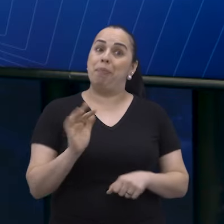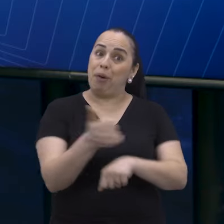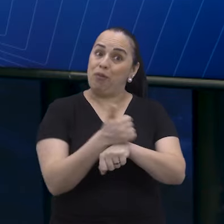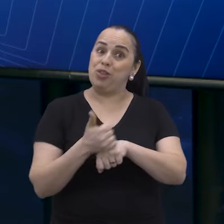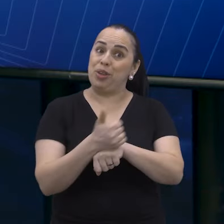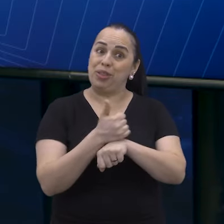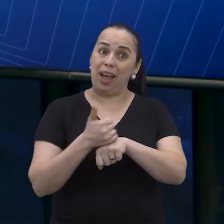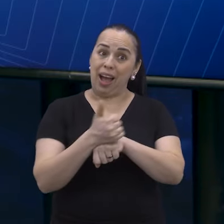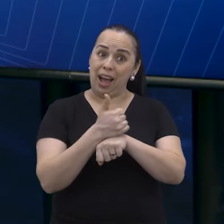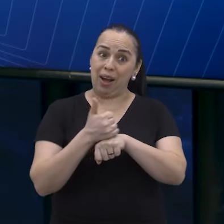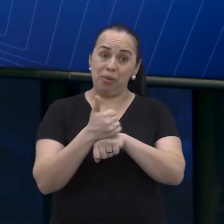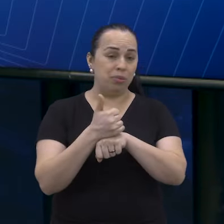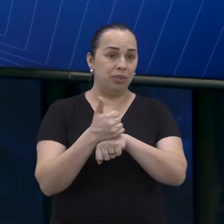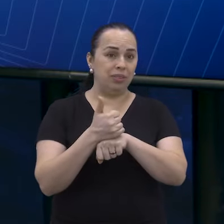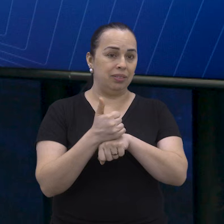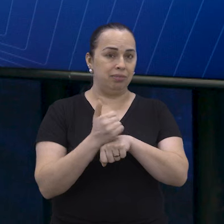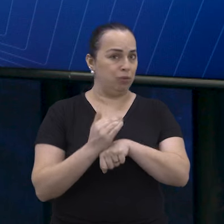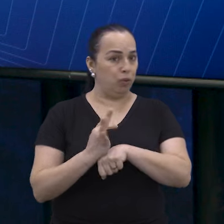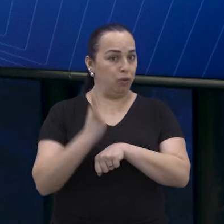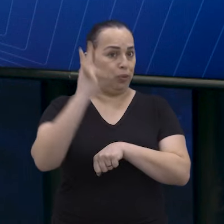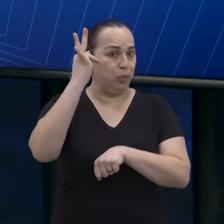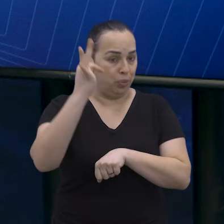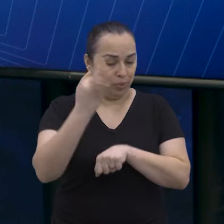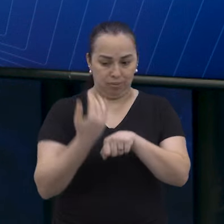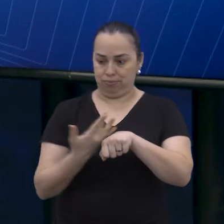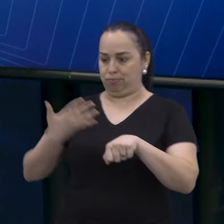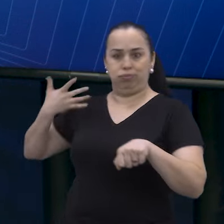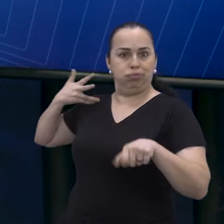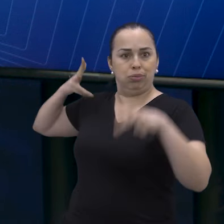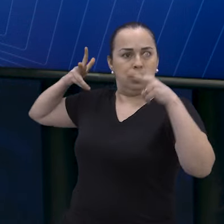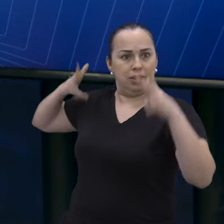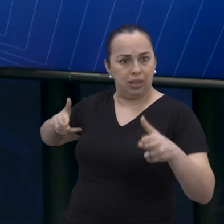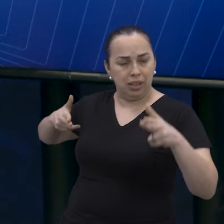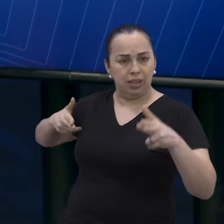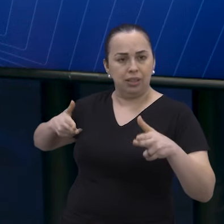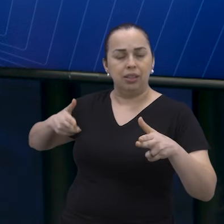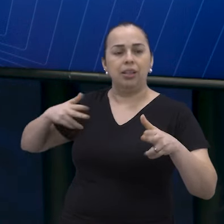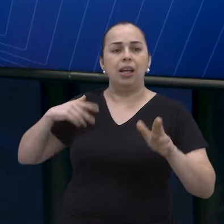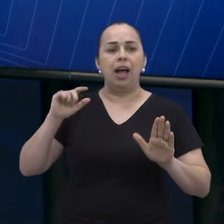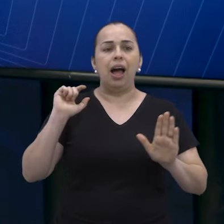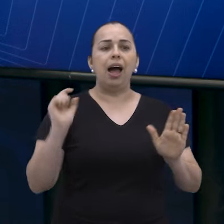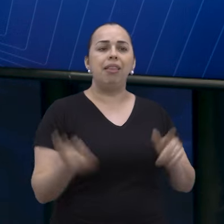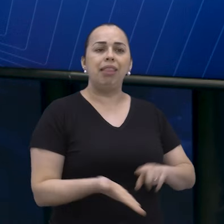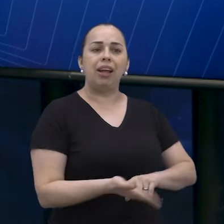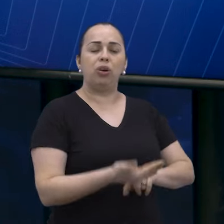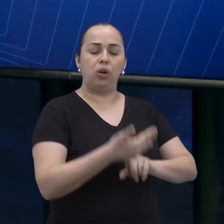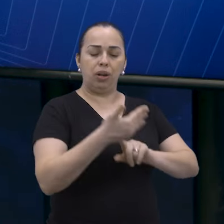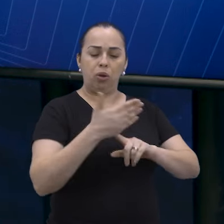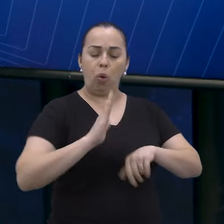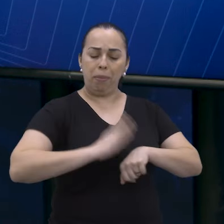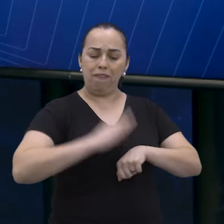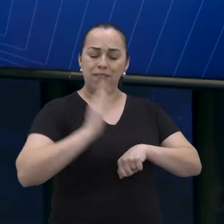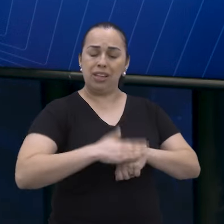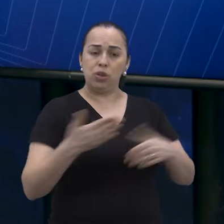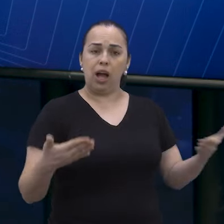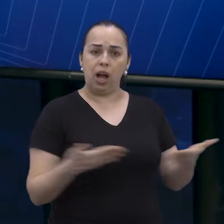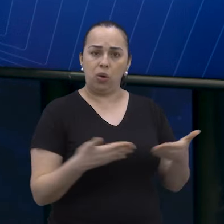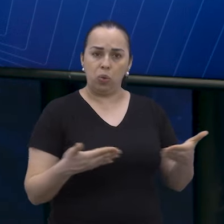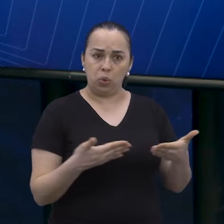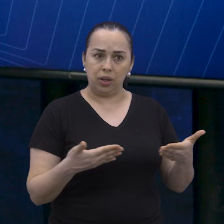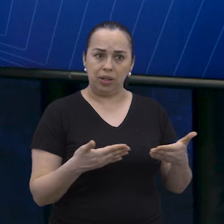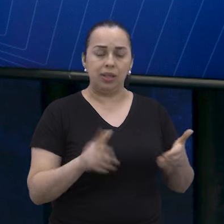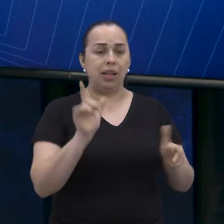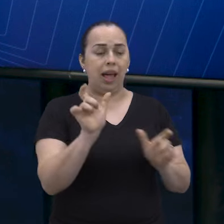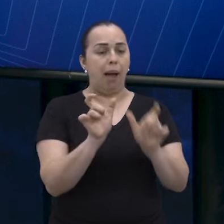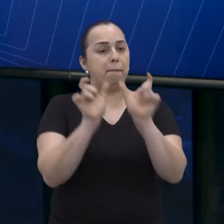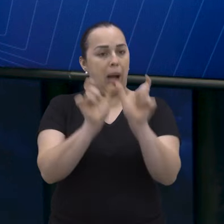futuro é o mesmo profissional do passado. Se a gente for pensar a tecnologia, né? O técnico é a forma de fazer, é como eu faço algo. E a